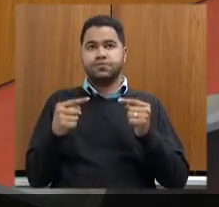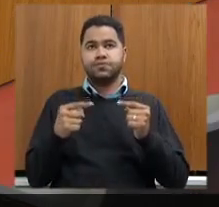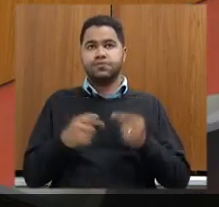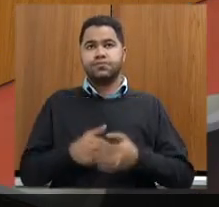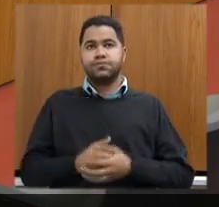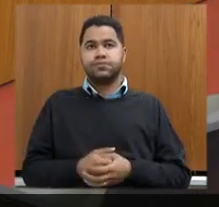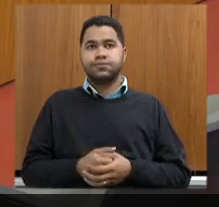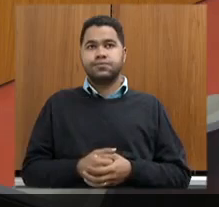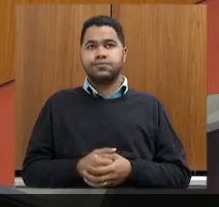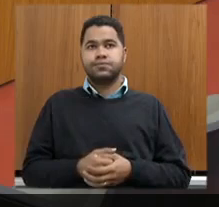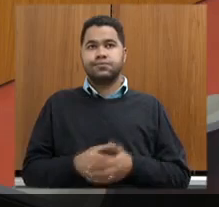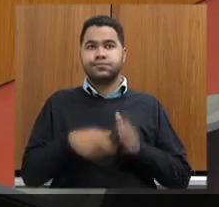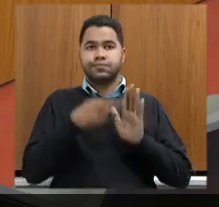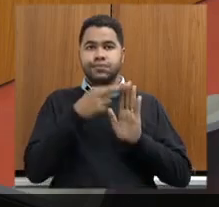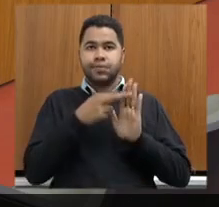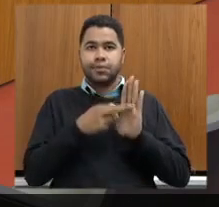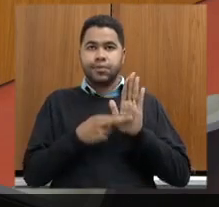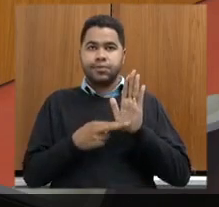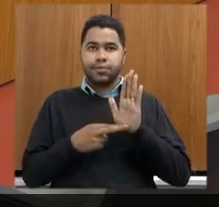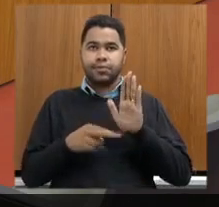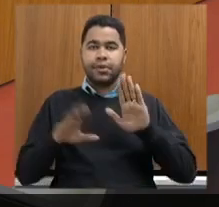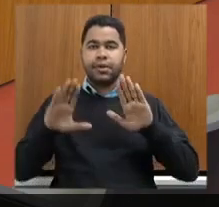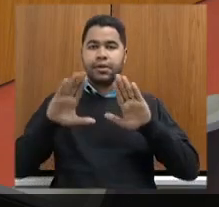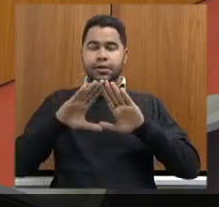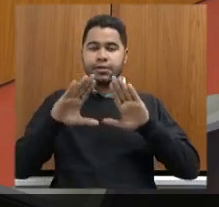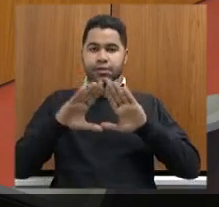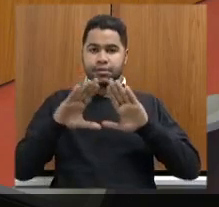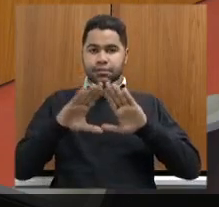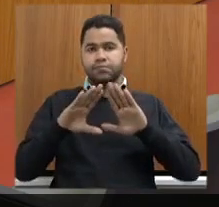a regulação da Assembleia Fiscaliza,